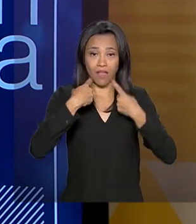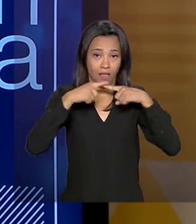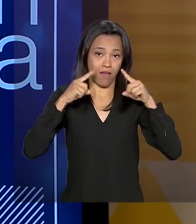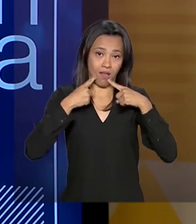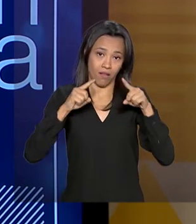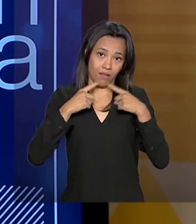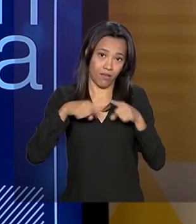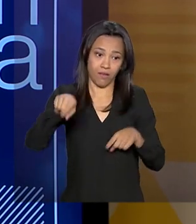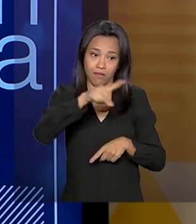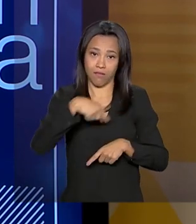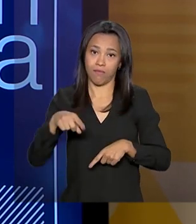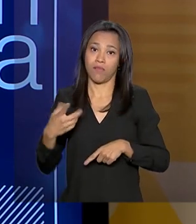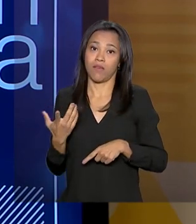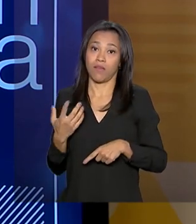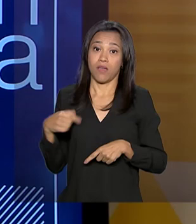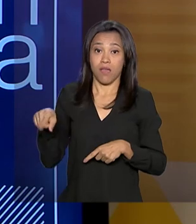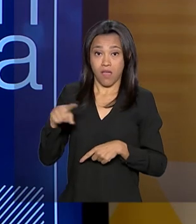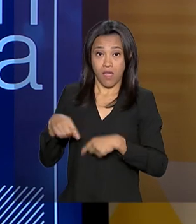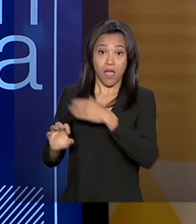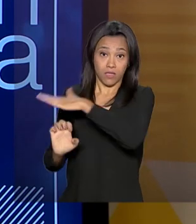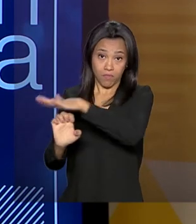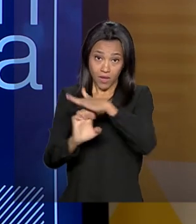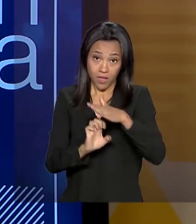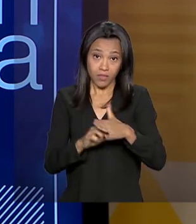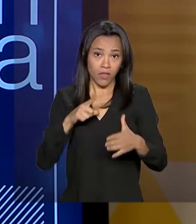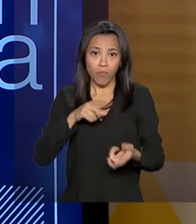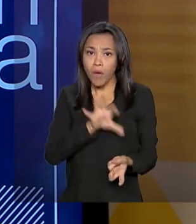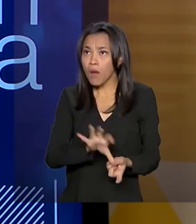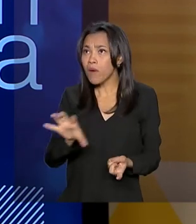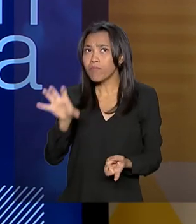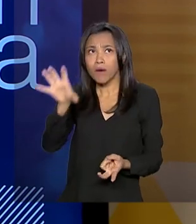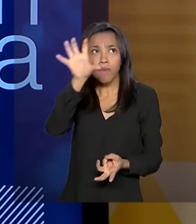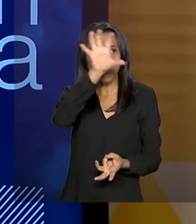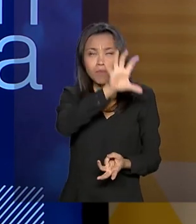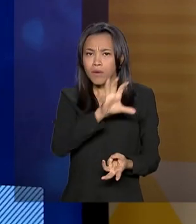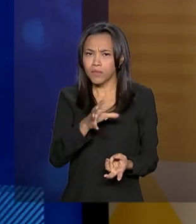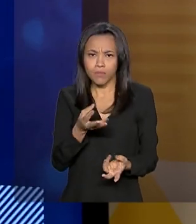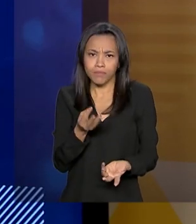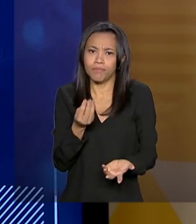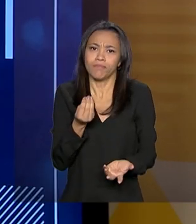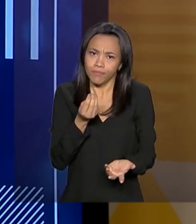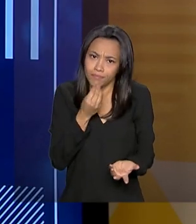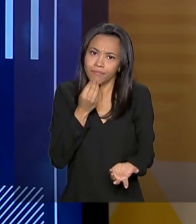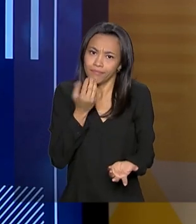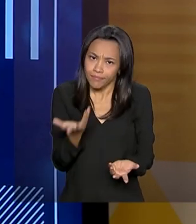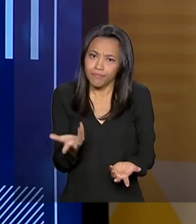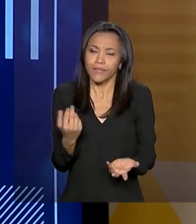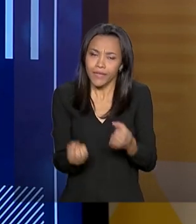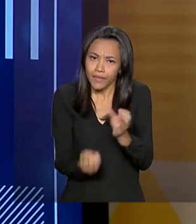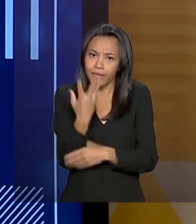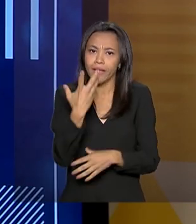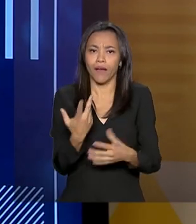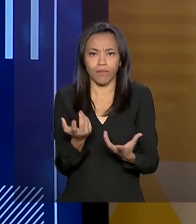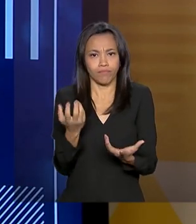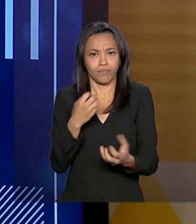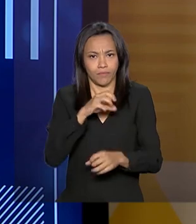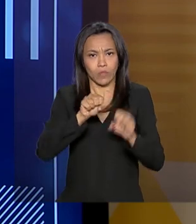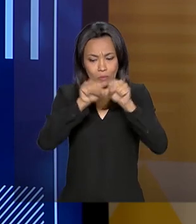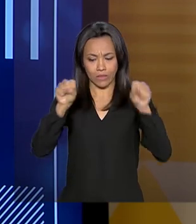as grandes empresas, têm presença regional. Então, por que não criar uma plataforma única de atendimento?